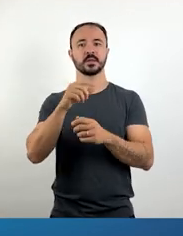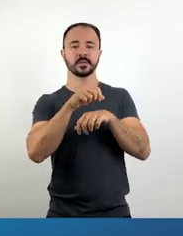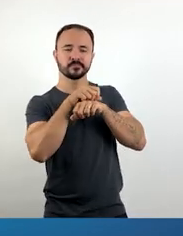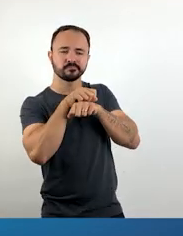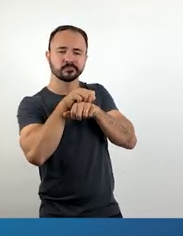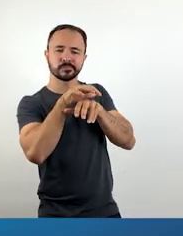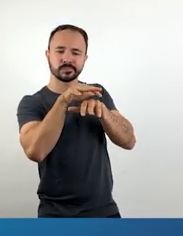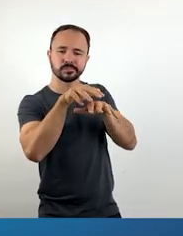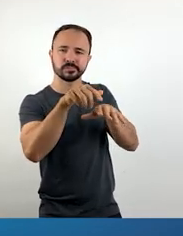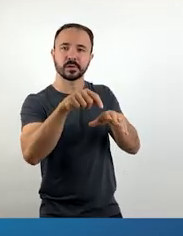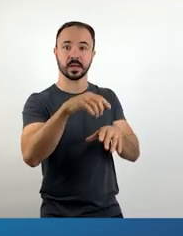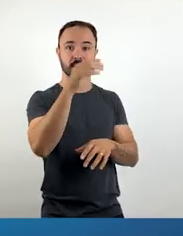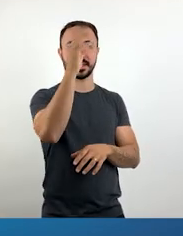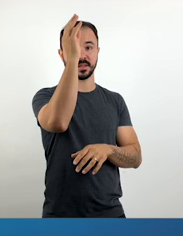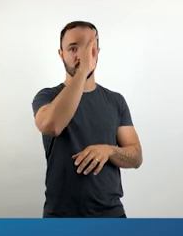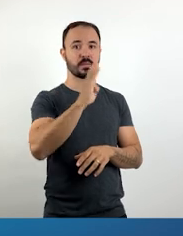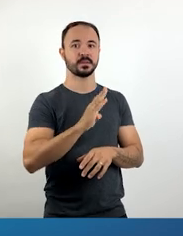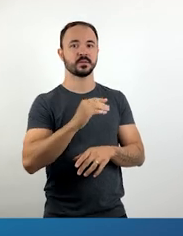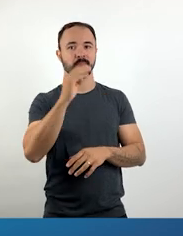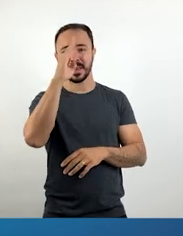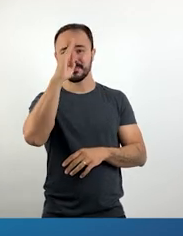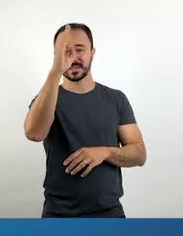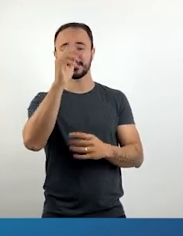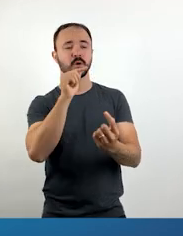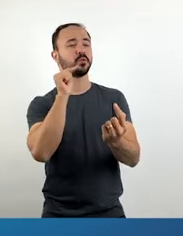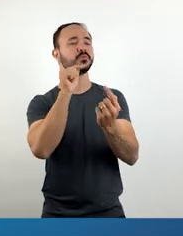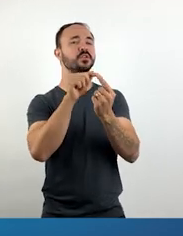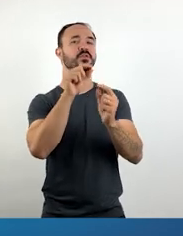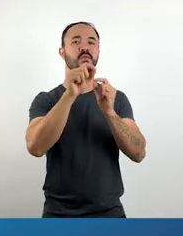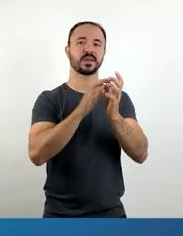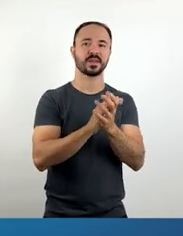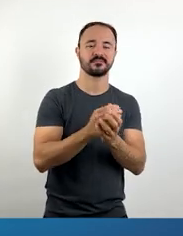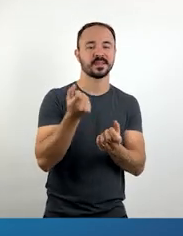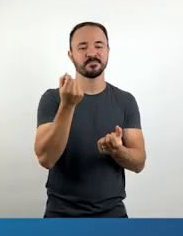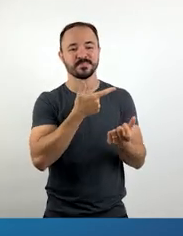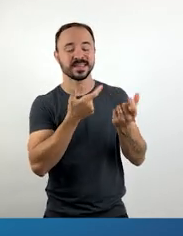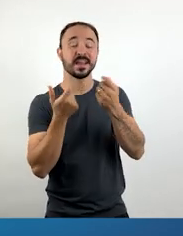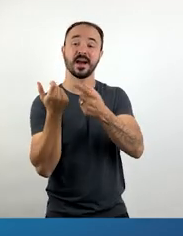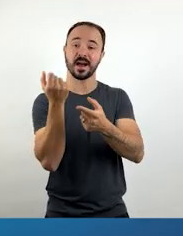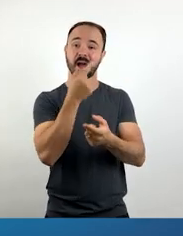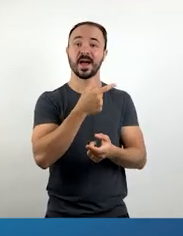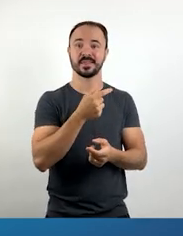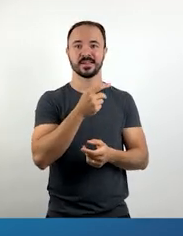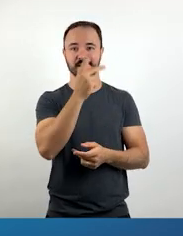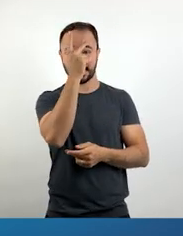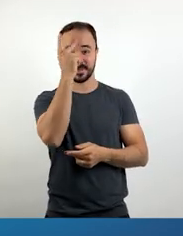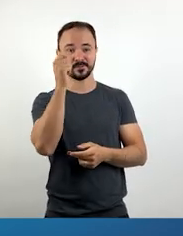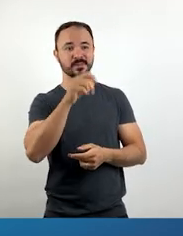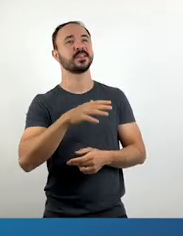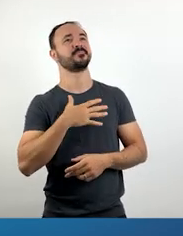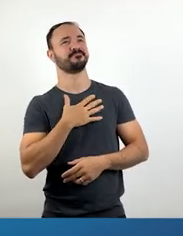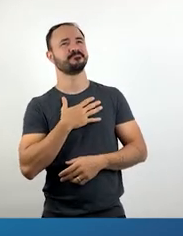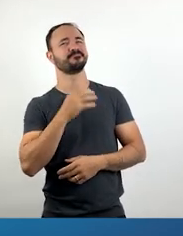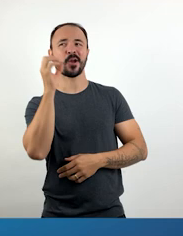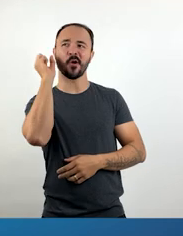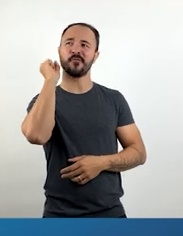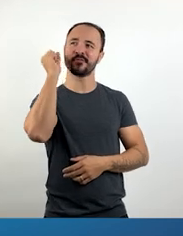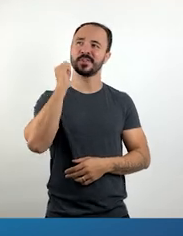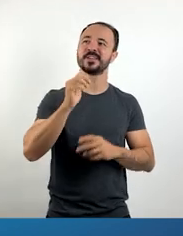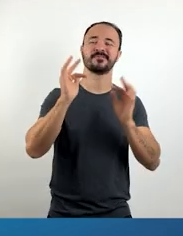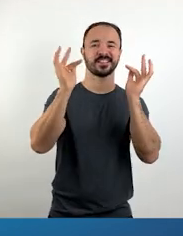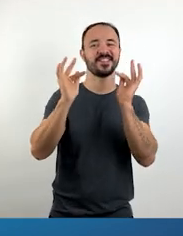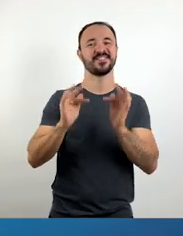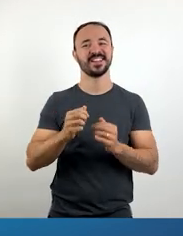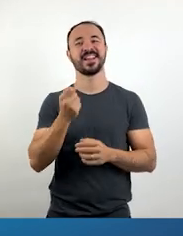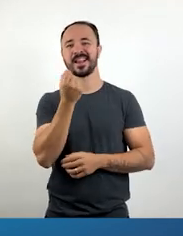tinha como principal objetivo informar e divertir as pessoas. Como sabemos, antes de serem escritas e impressas em